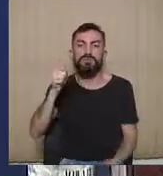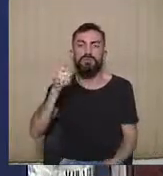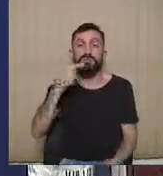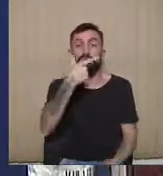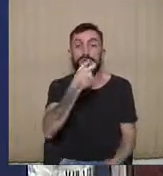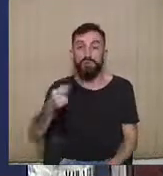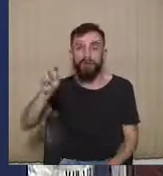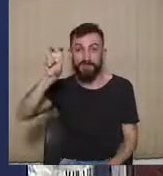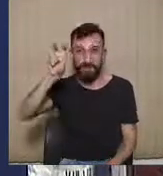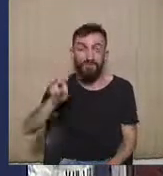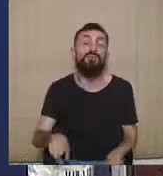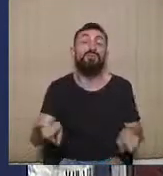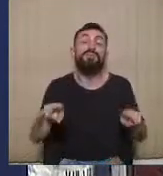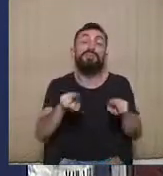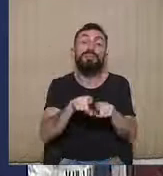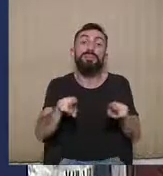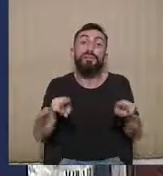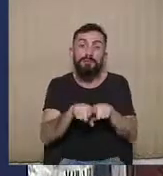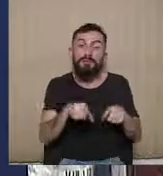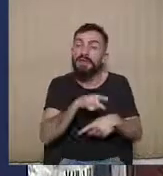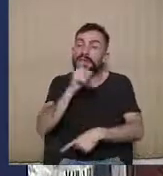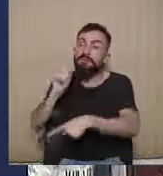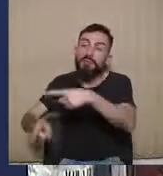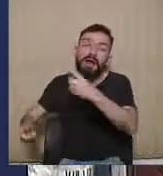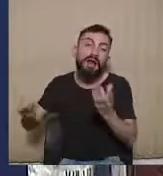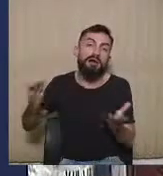os embargos de declaração no recurso especial